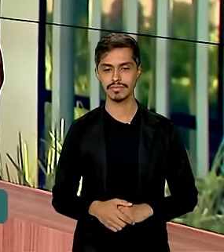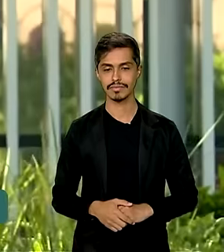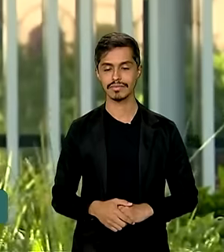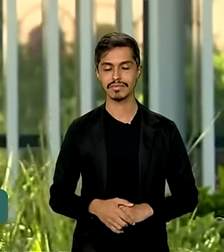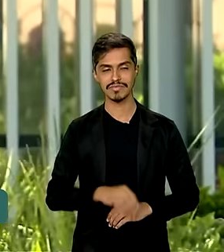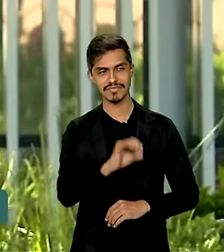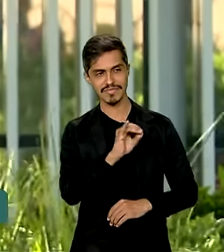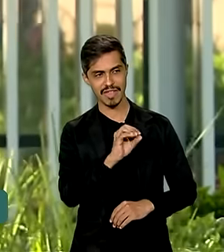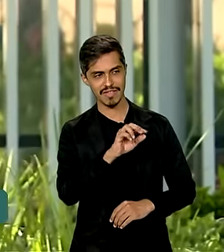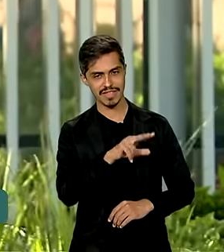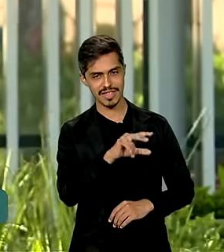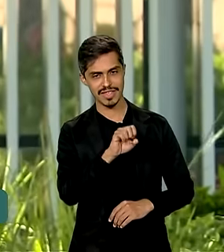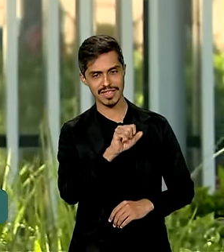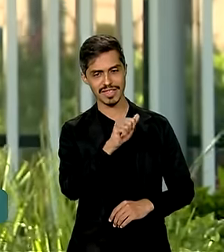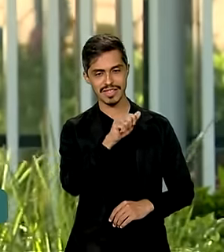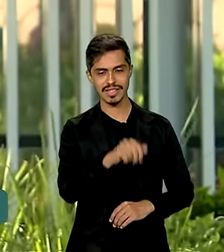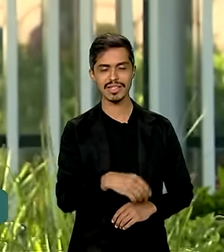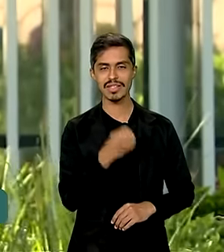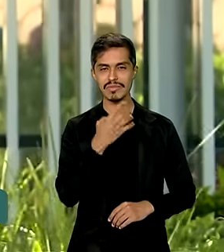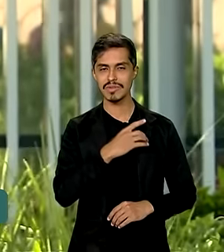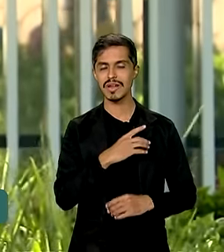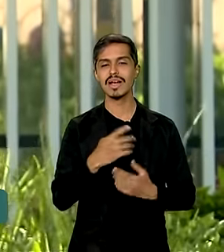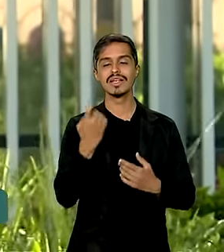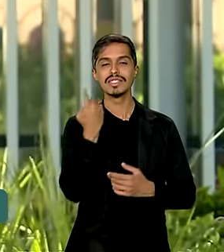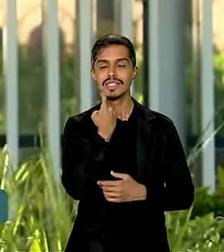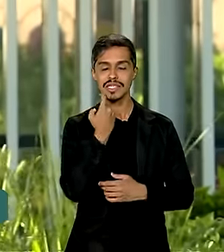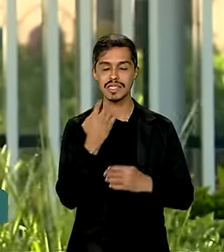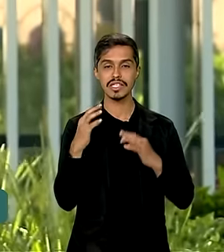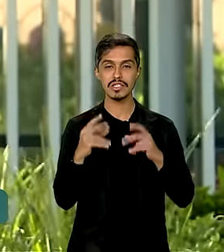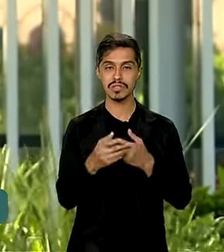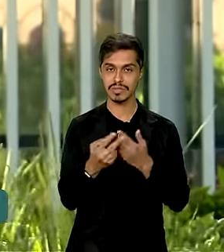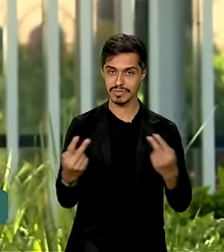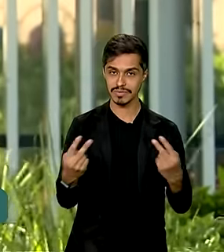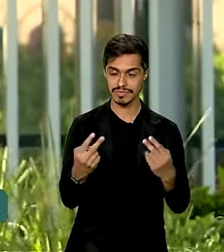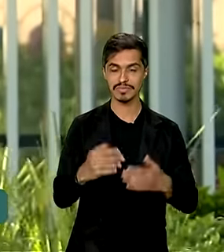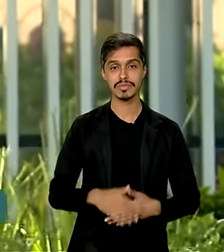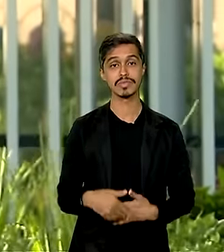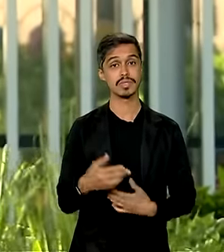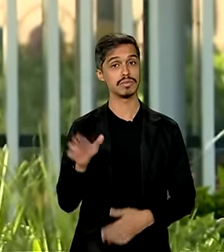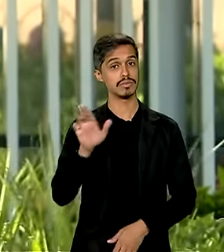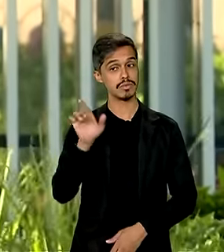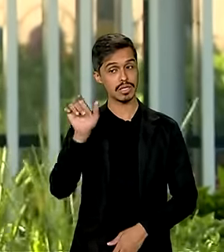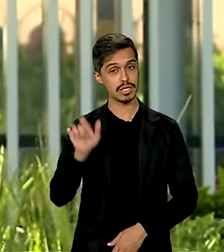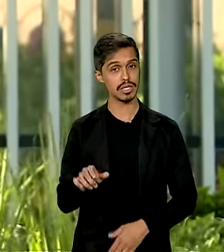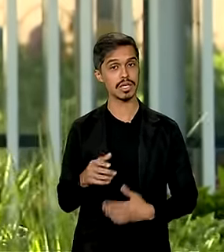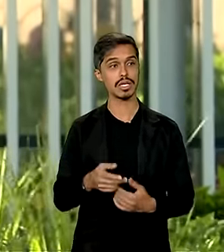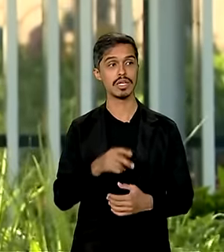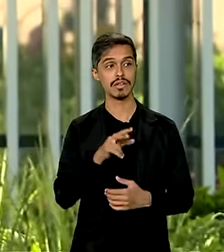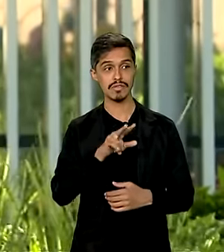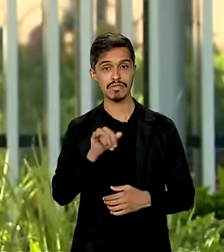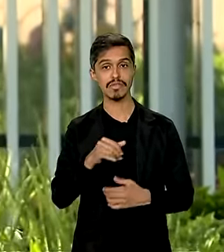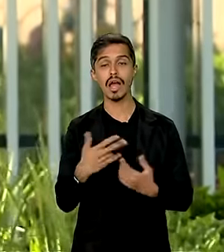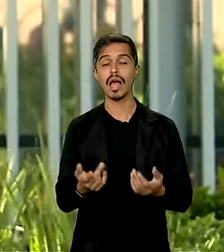Oi, Vanessa, bom dia para você. Ótima sexta-feira para você e para todos que nos acompanham. Olha, o presidente Lula, como você disse, vai passar o dia despachando